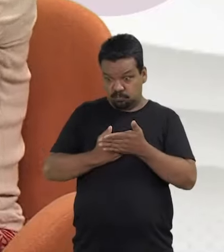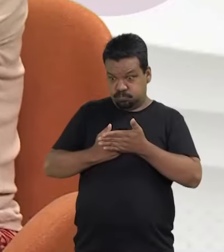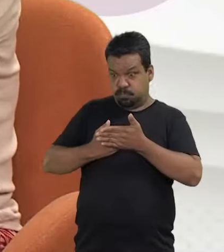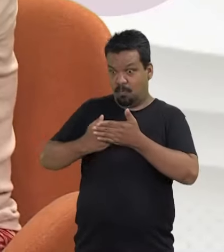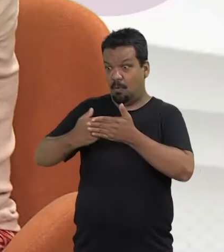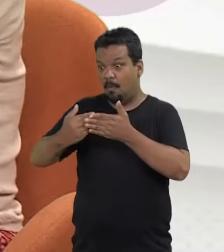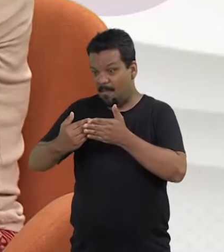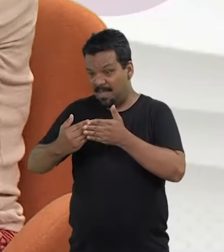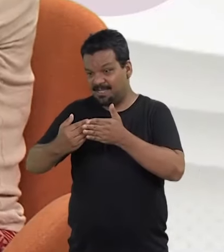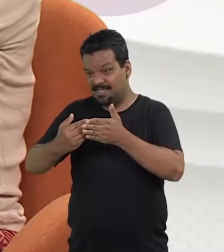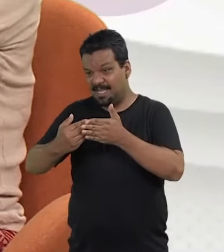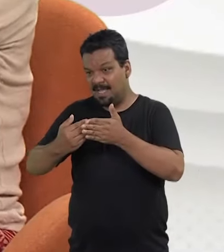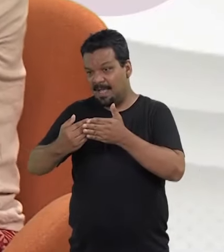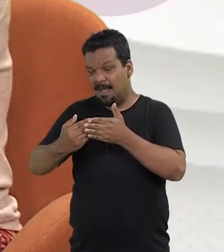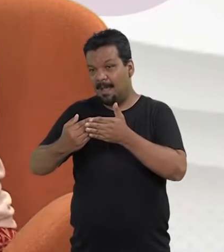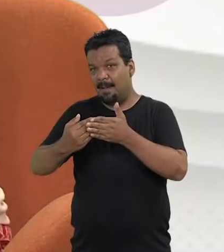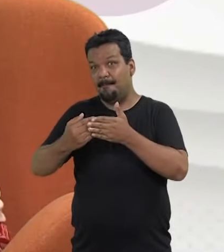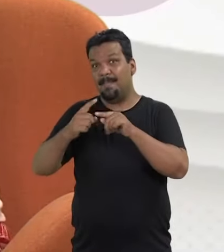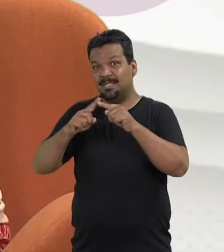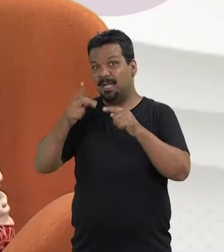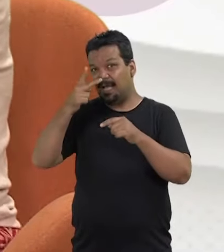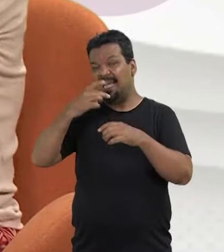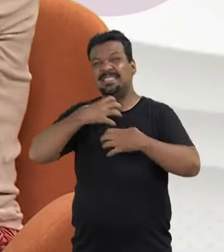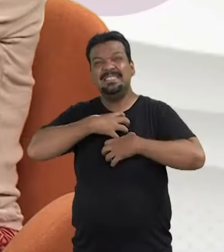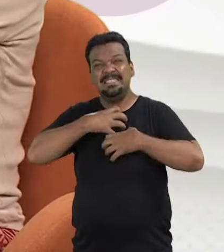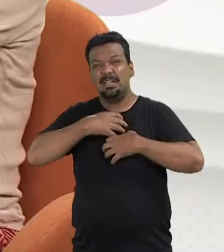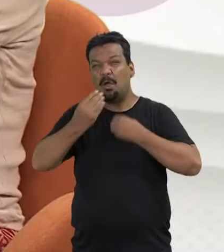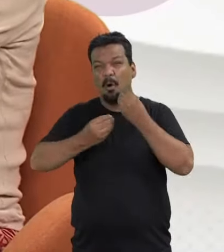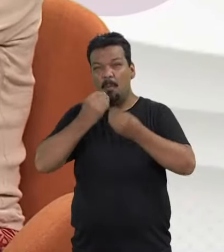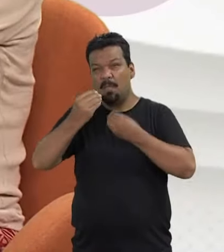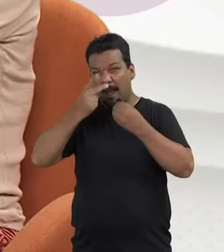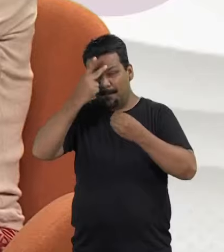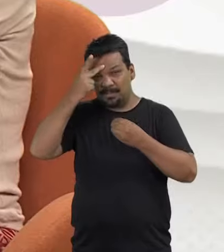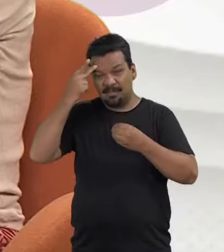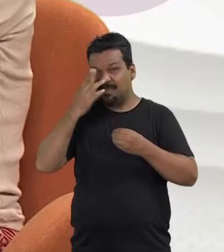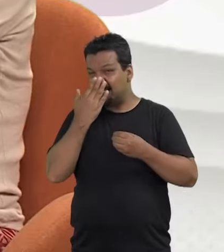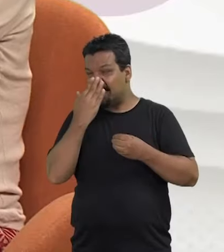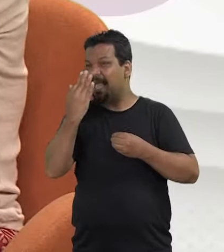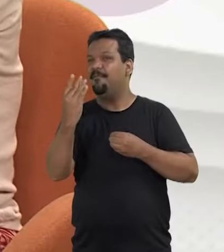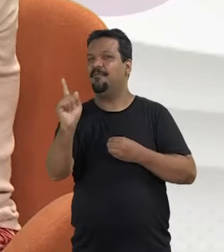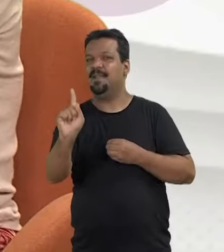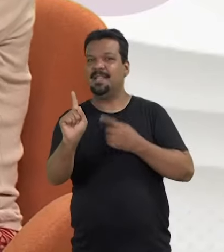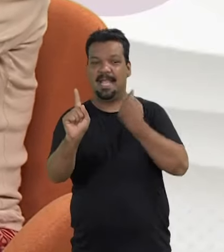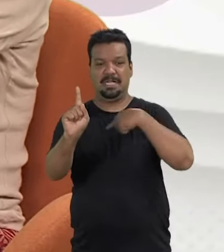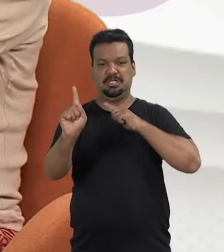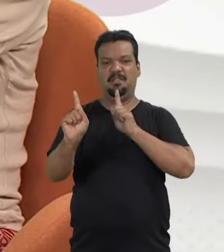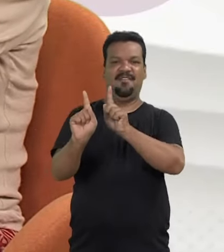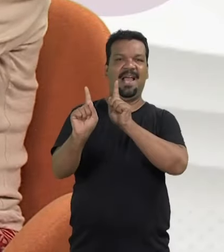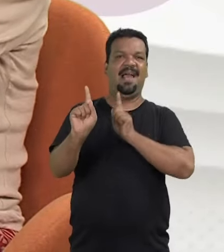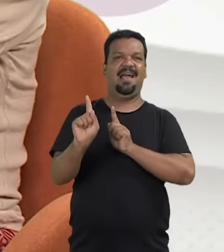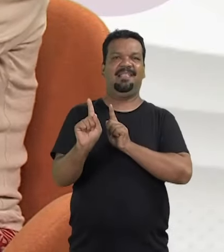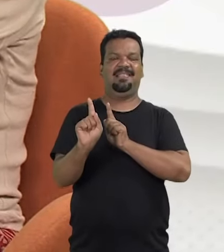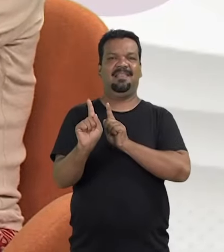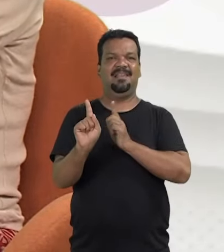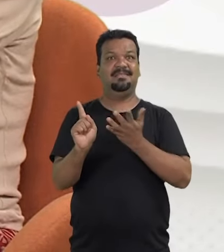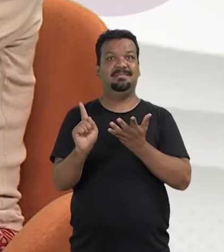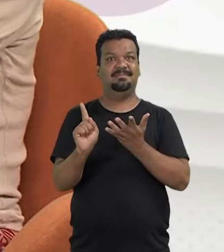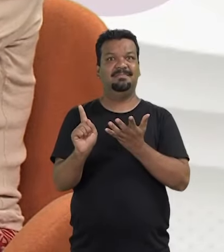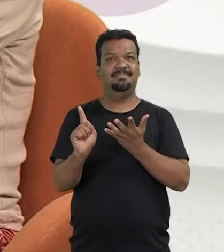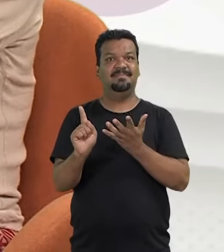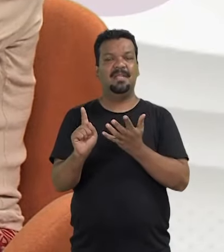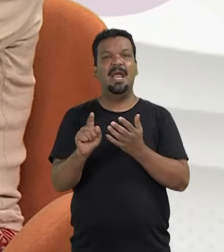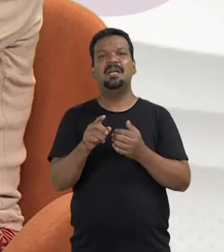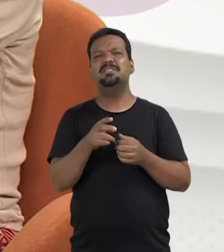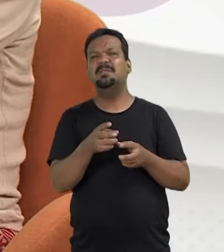gente dá a largada atrás, alguém já largou na frente? É assim que as mulheres partem para as suas campanhas eleitorais. A gente